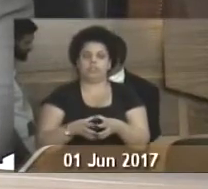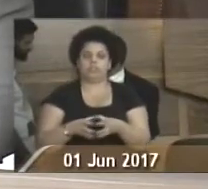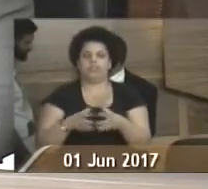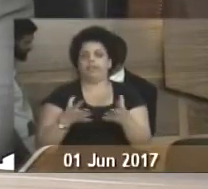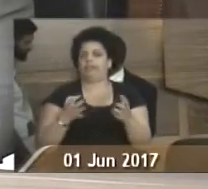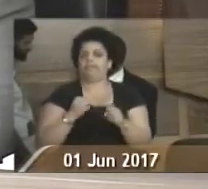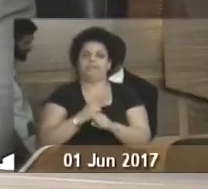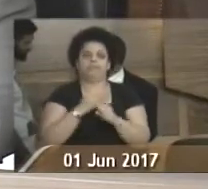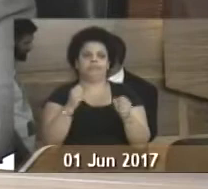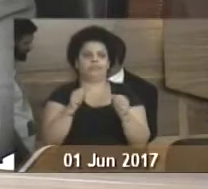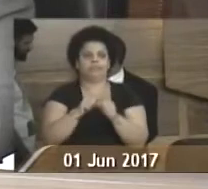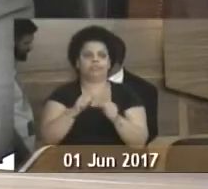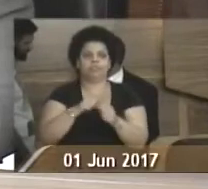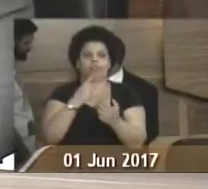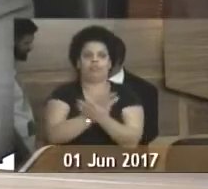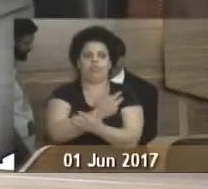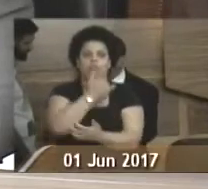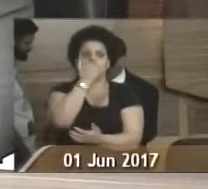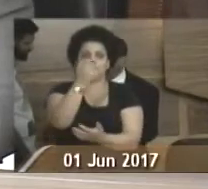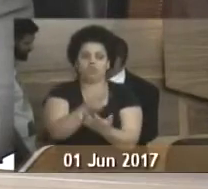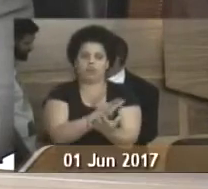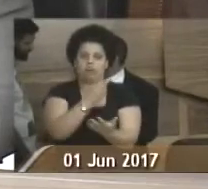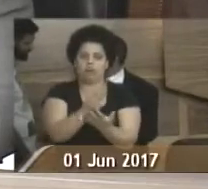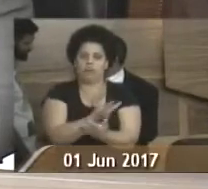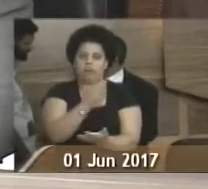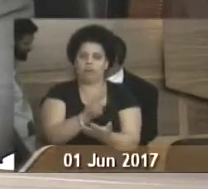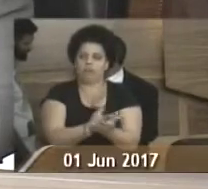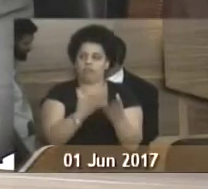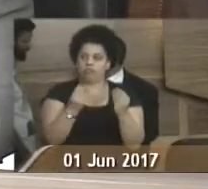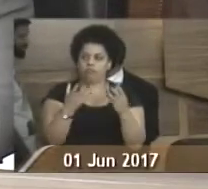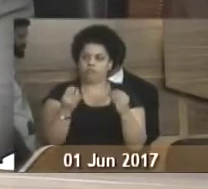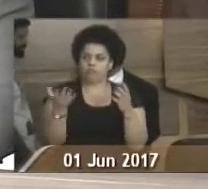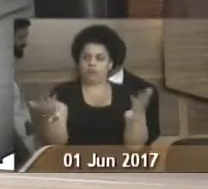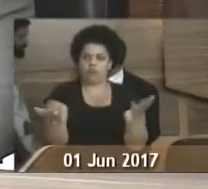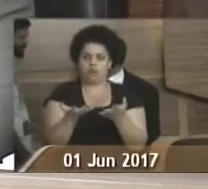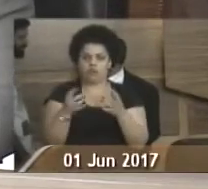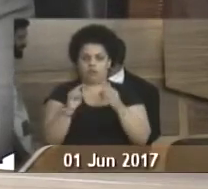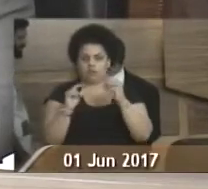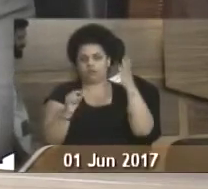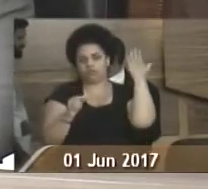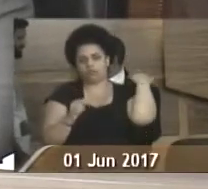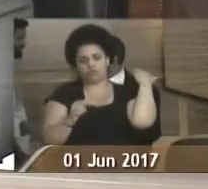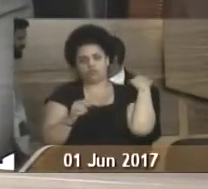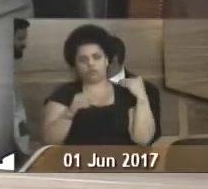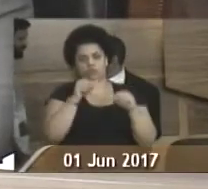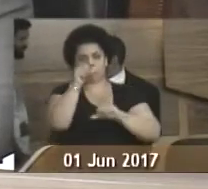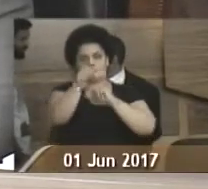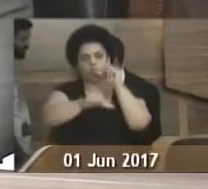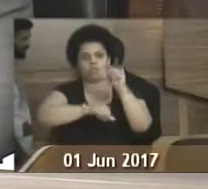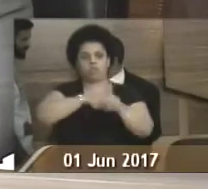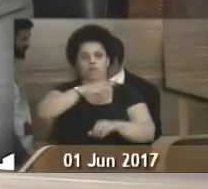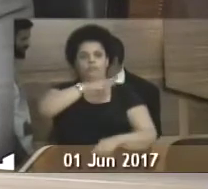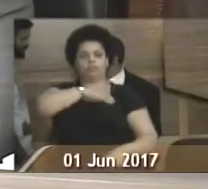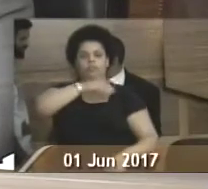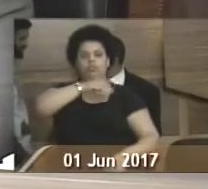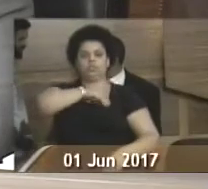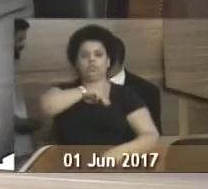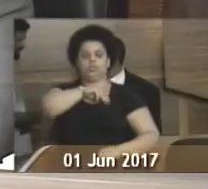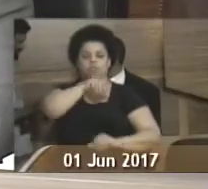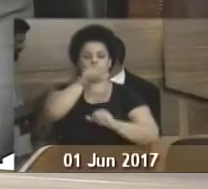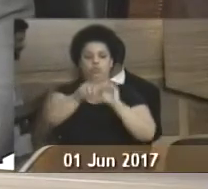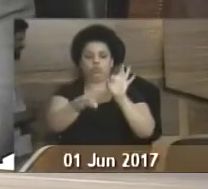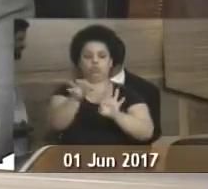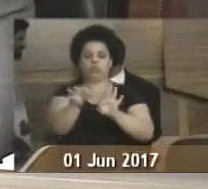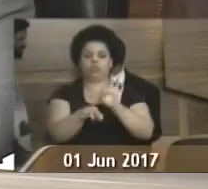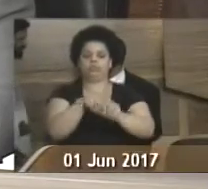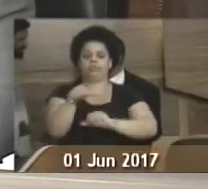vem fazendo burradas em cima de burradas e, a última, agora, trocando o ministro da Justiça para que seja mexido